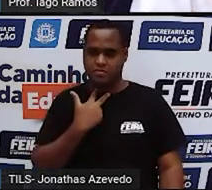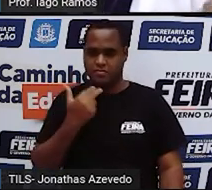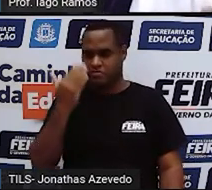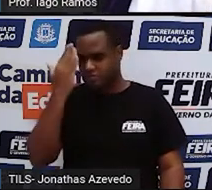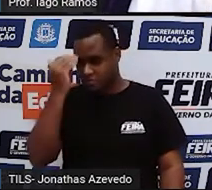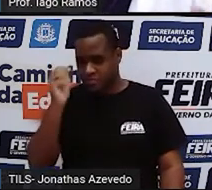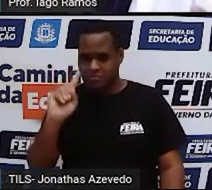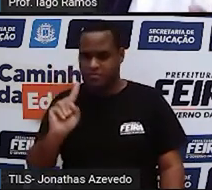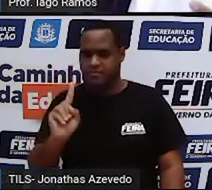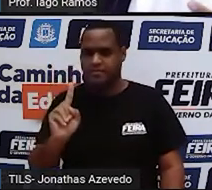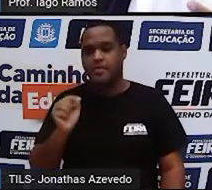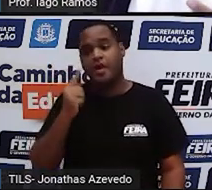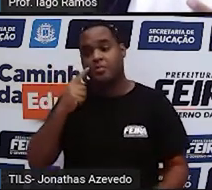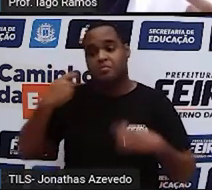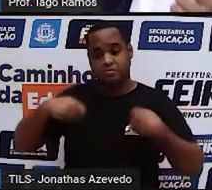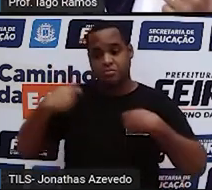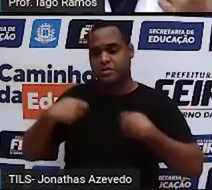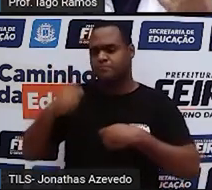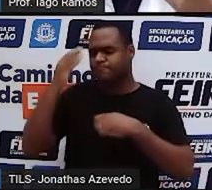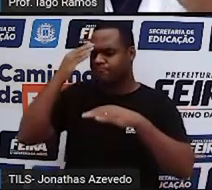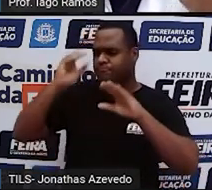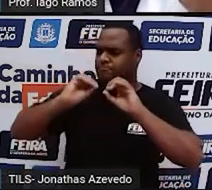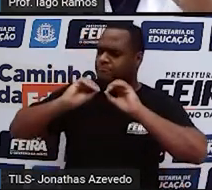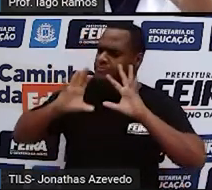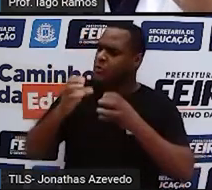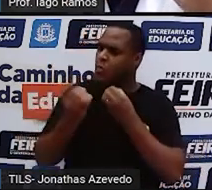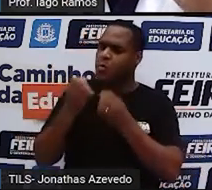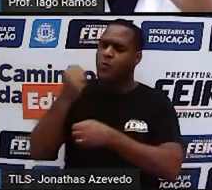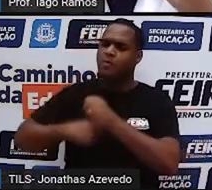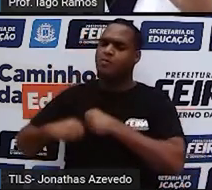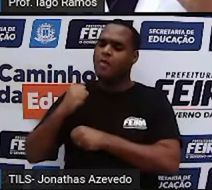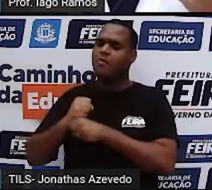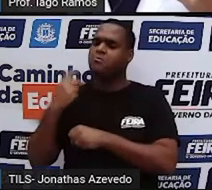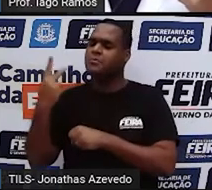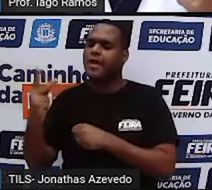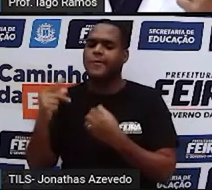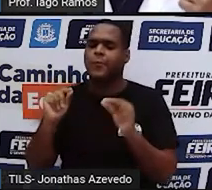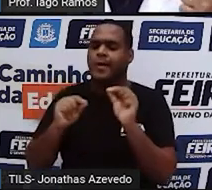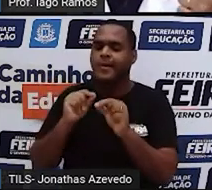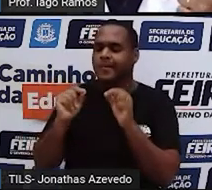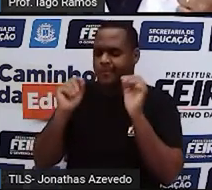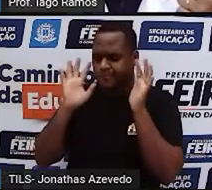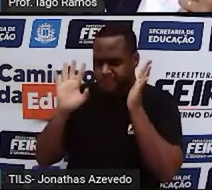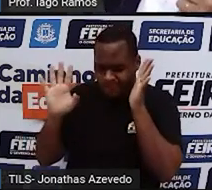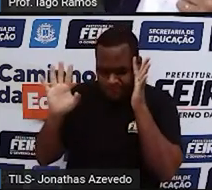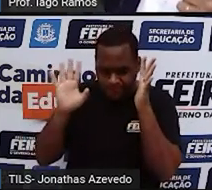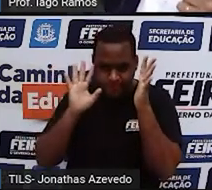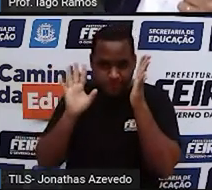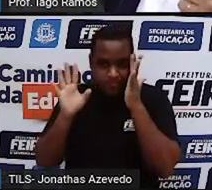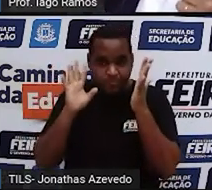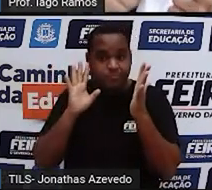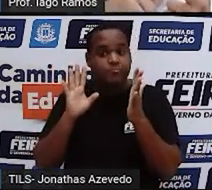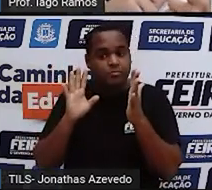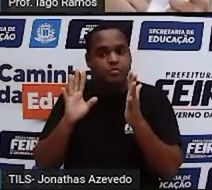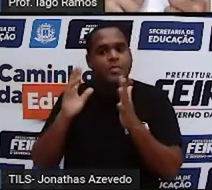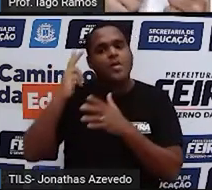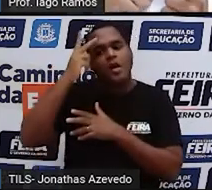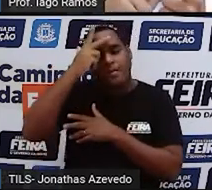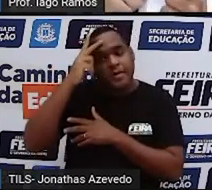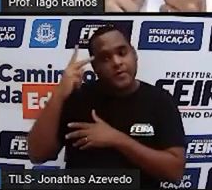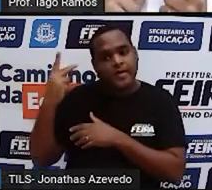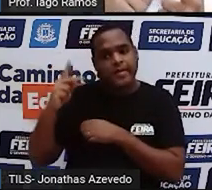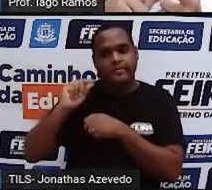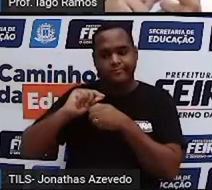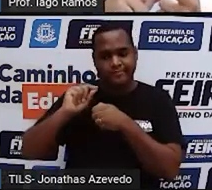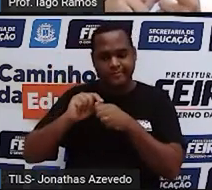eu descobrir. Então essas duas coisas, para quem for fazer o truque, não podem